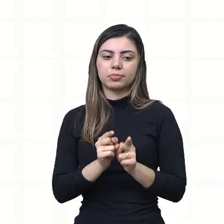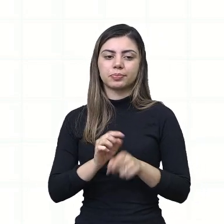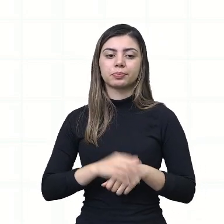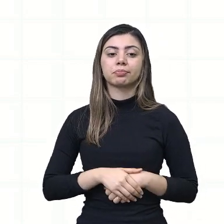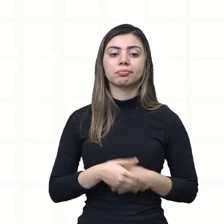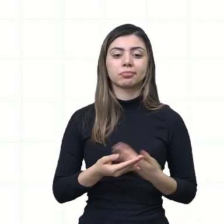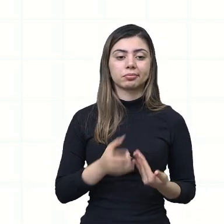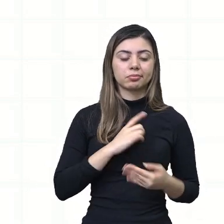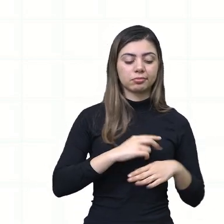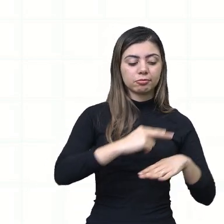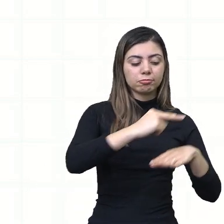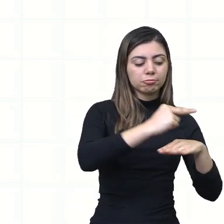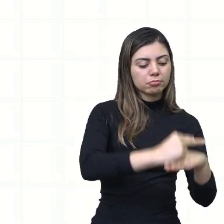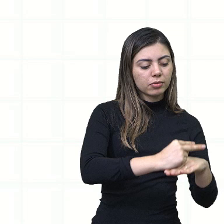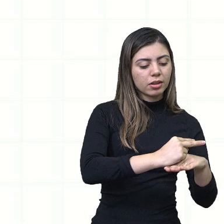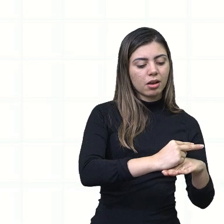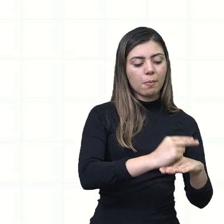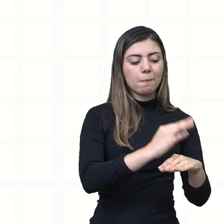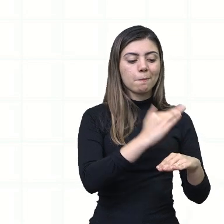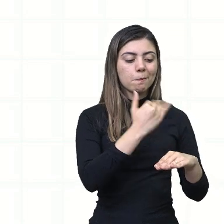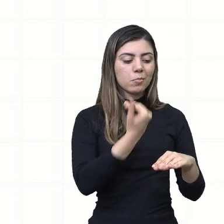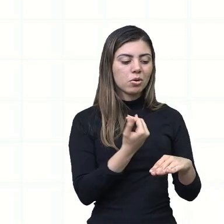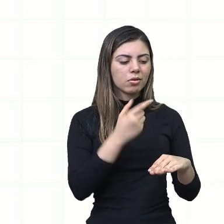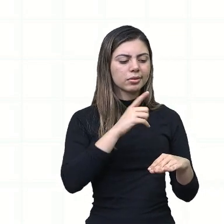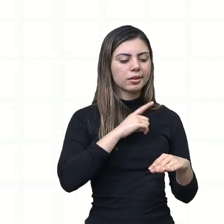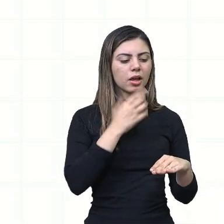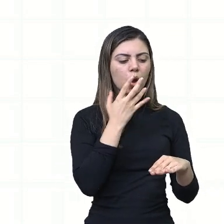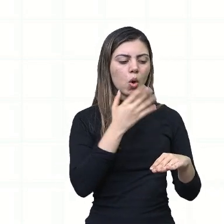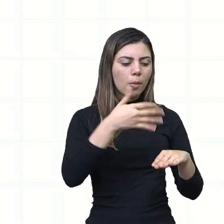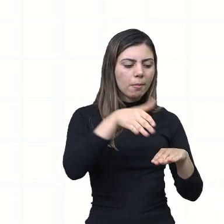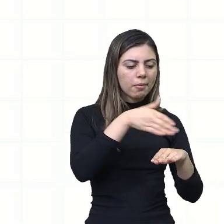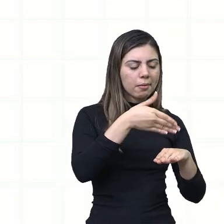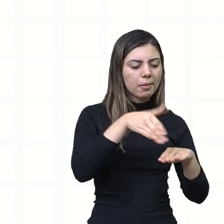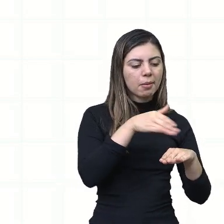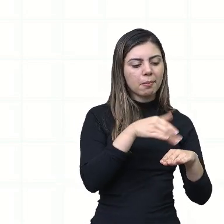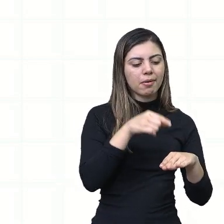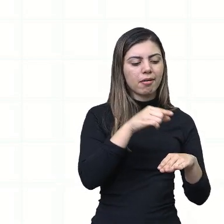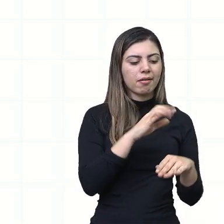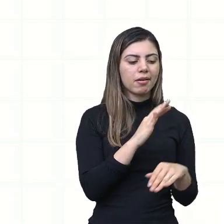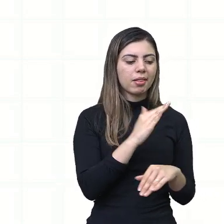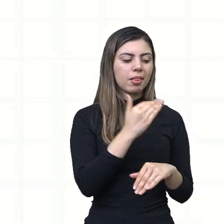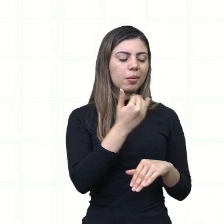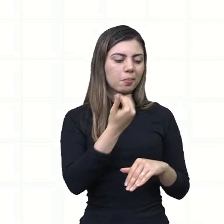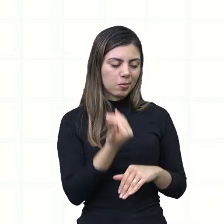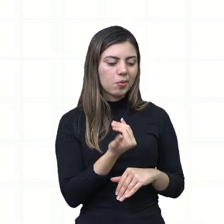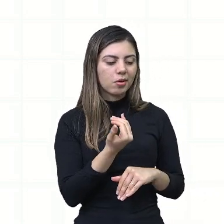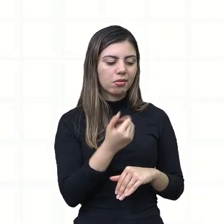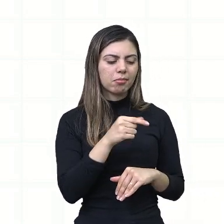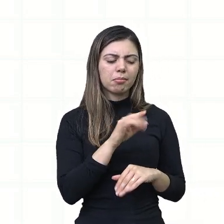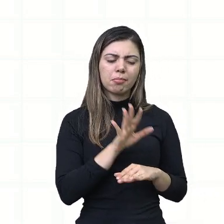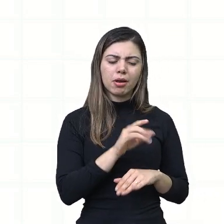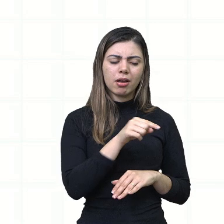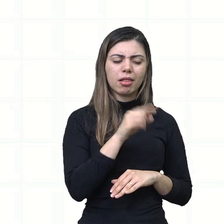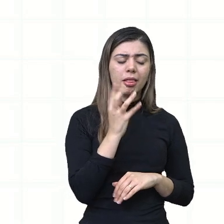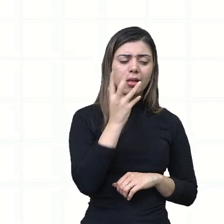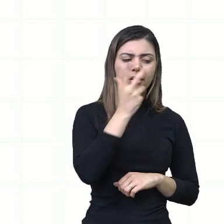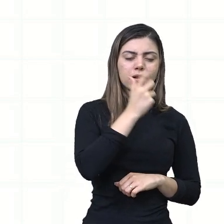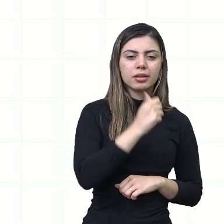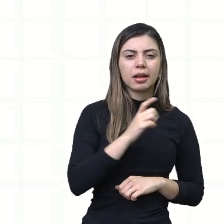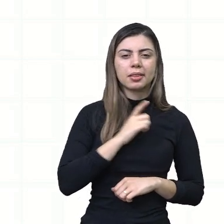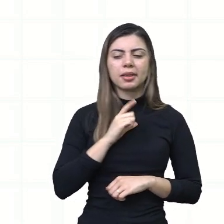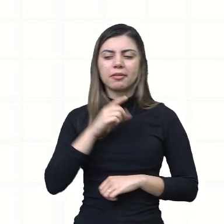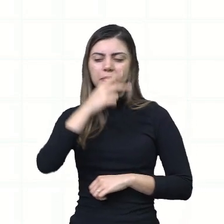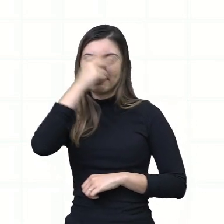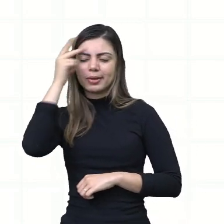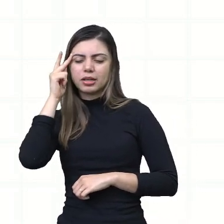chão sem vida e estava toda pintada, nem a morte lhe emprestava sua grave beleza. Com fria curiosidade, vinha a